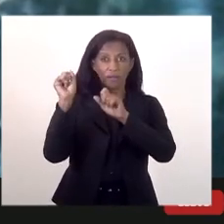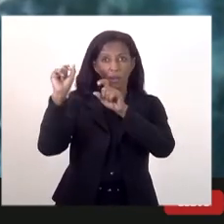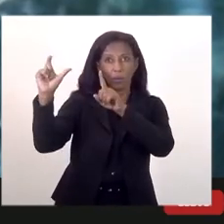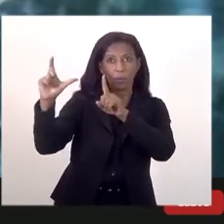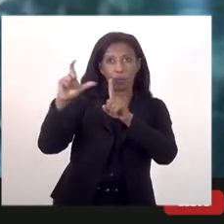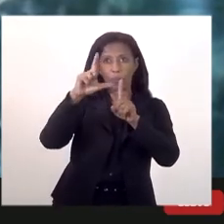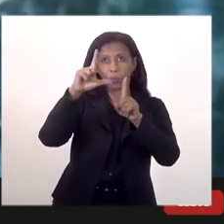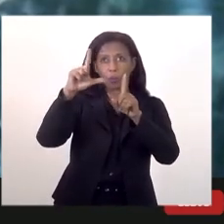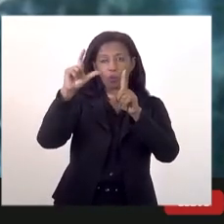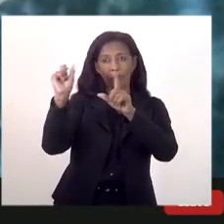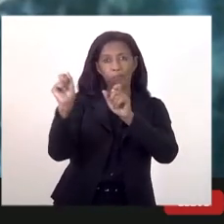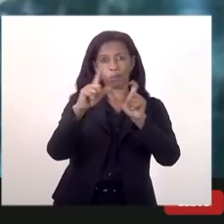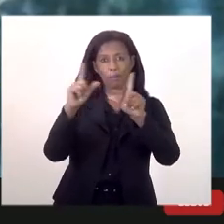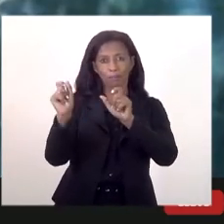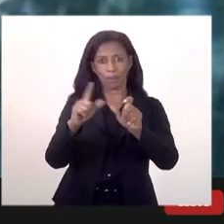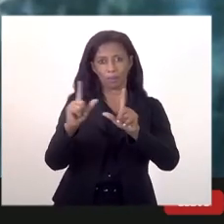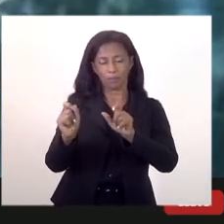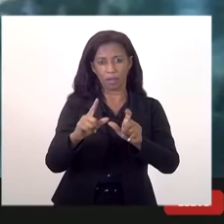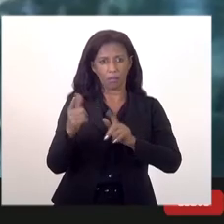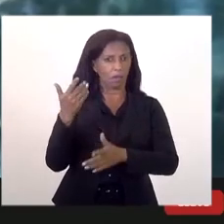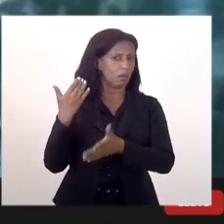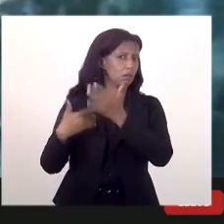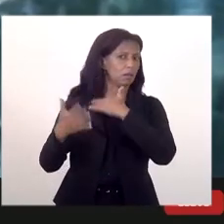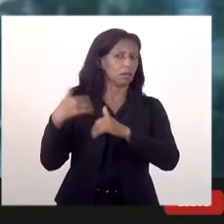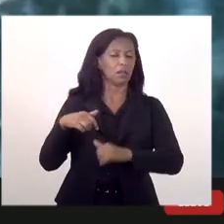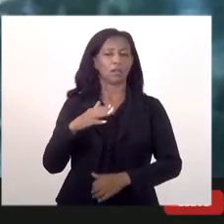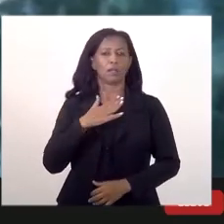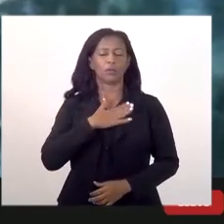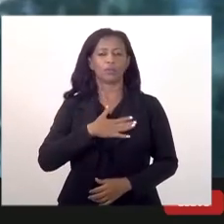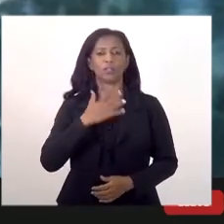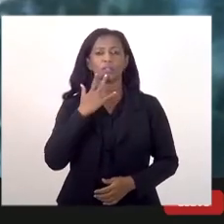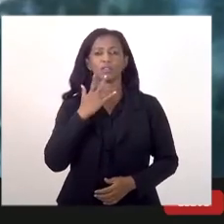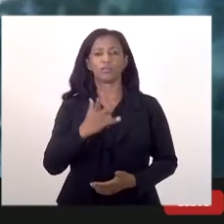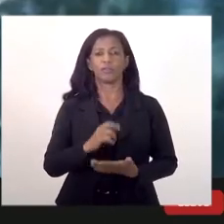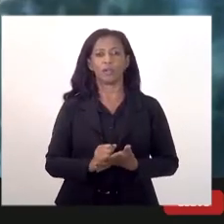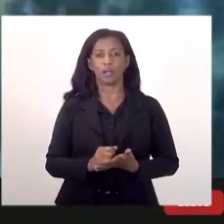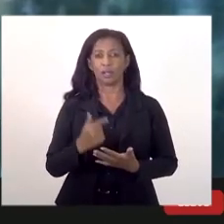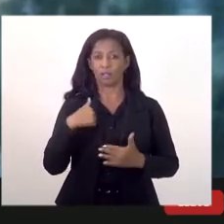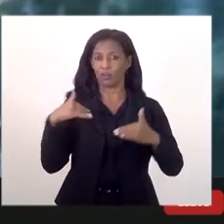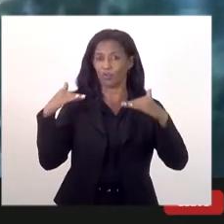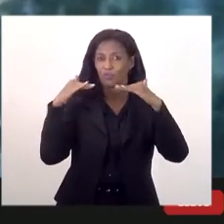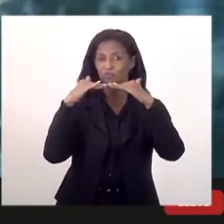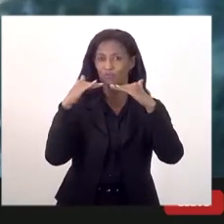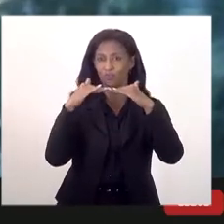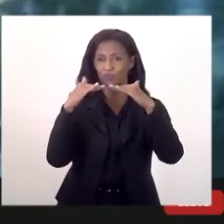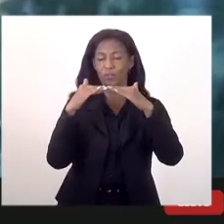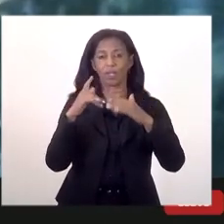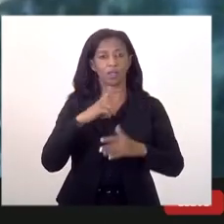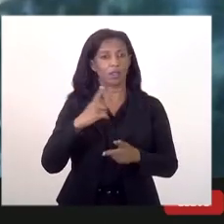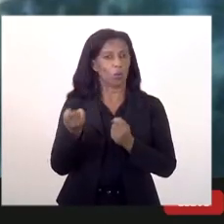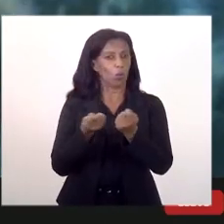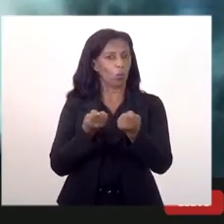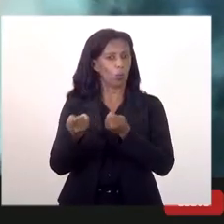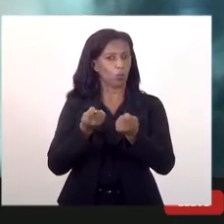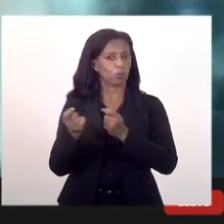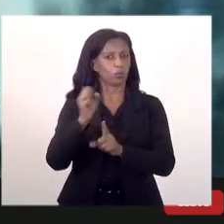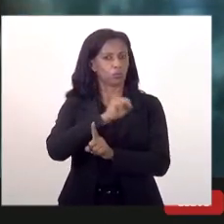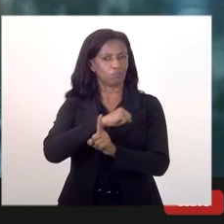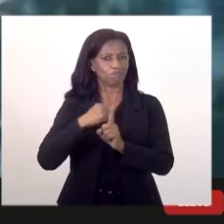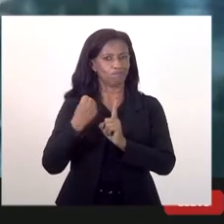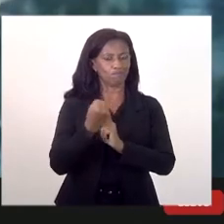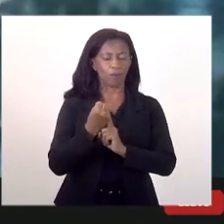feita anteriormente eu gostaria de dizer que eu corroboro com a ideia de ter um controle social acho isso